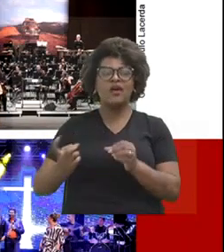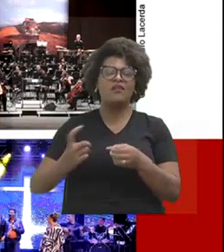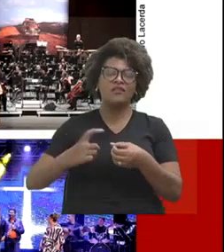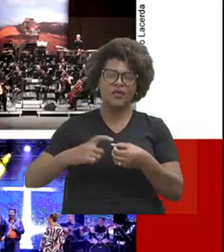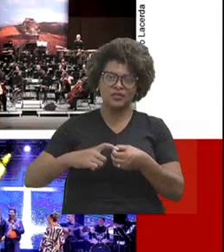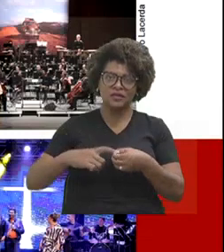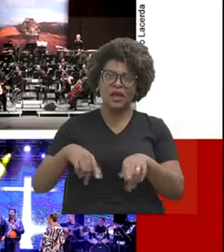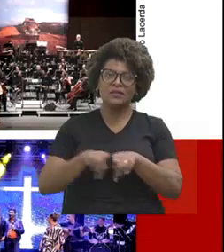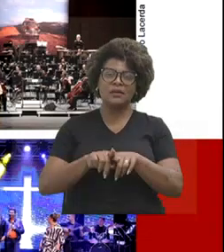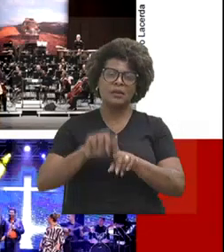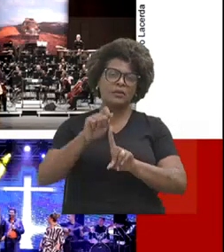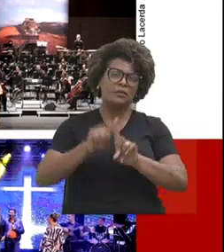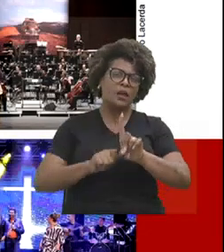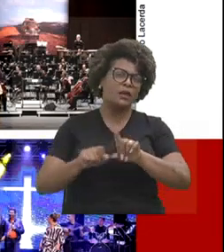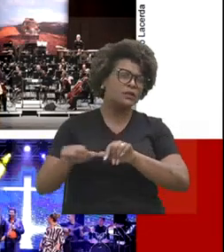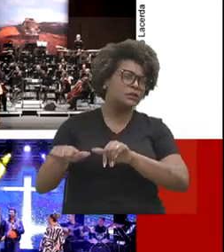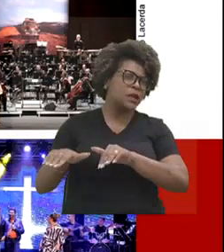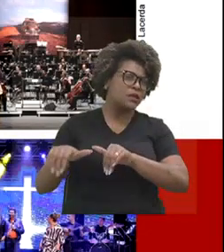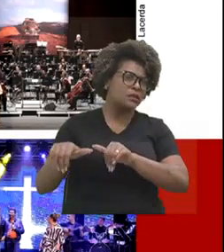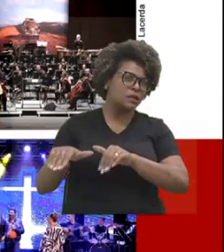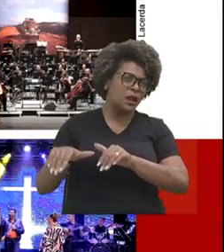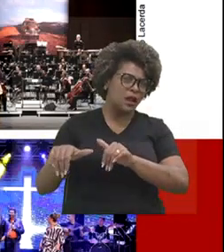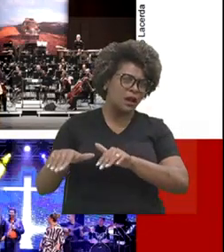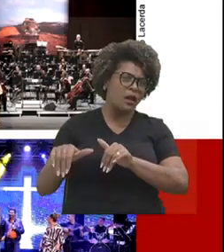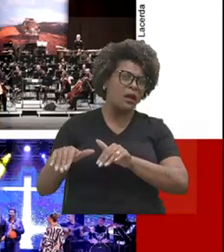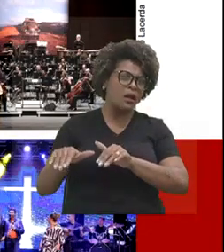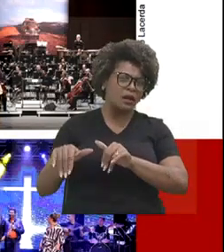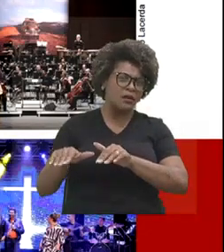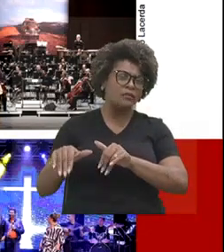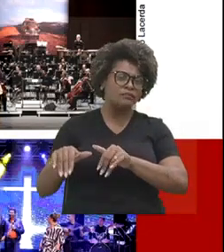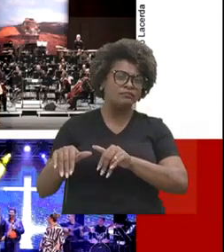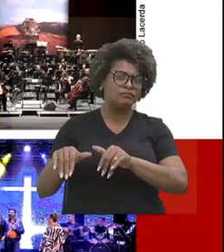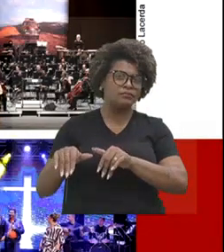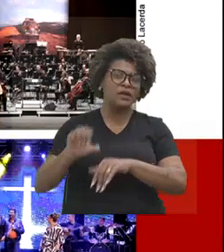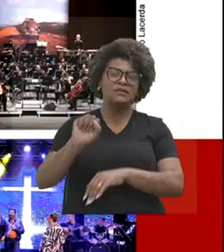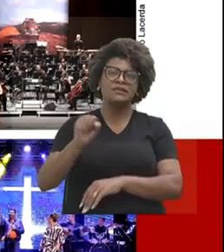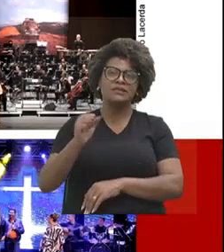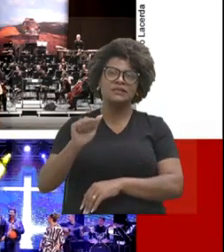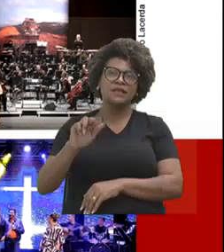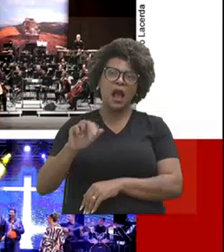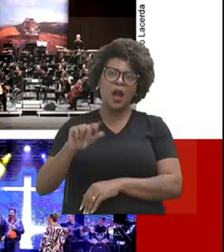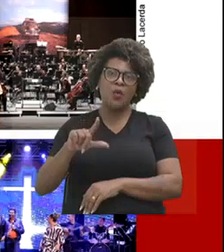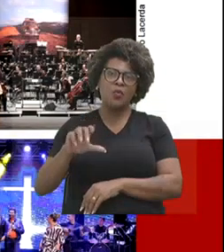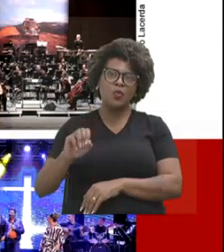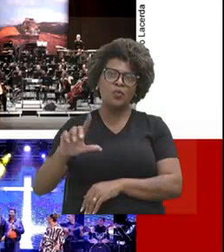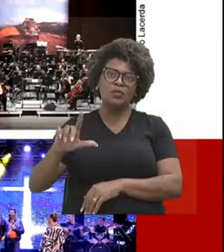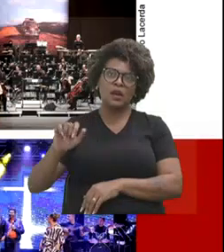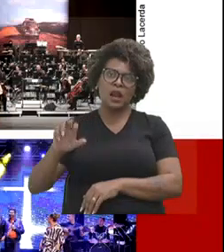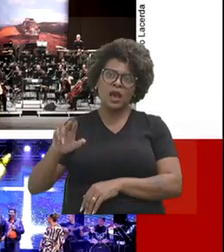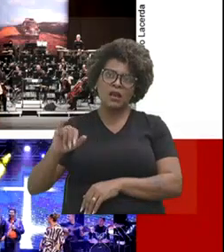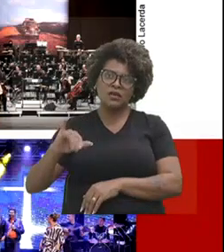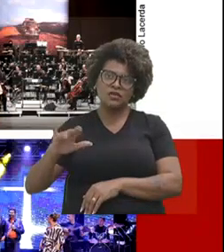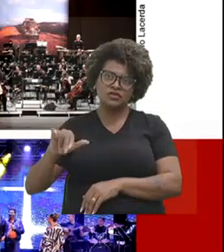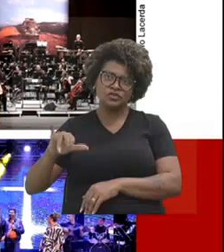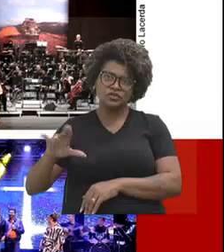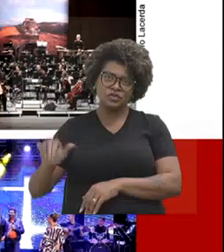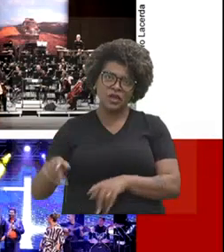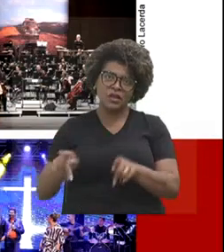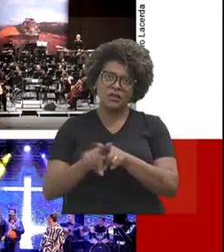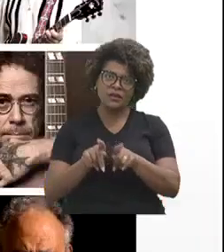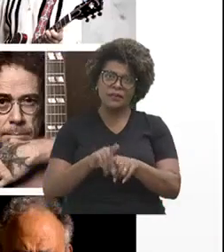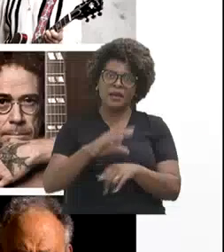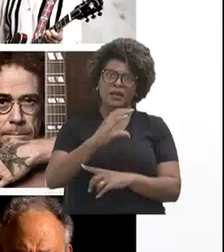em setembro do Saulo Laranjeira. Ali a transmissão do Crystal Show, que para a gente também